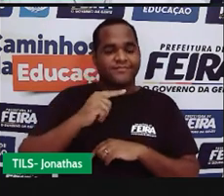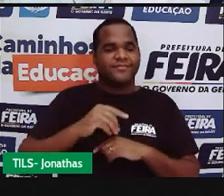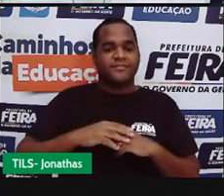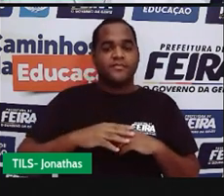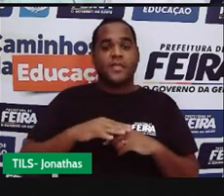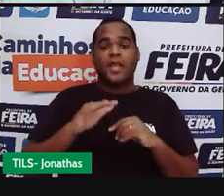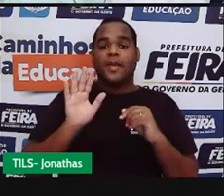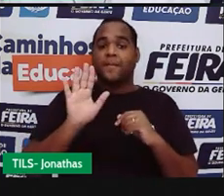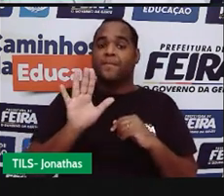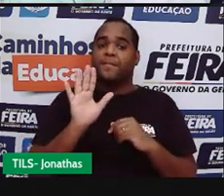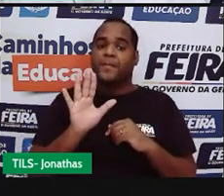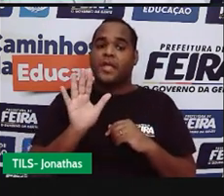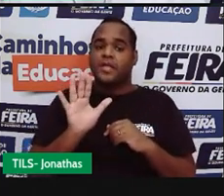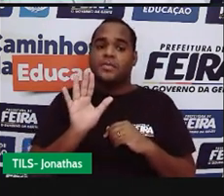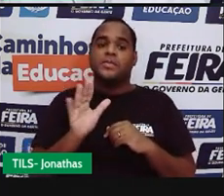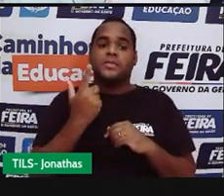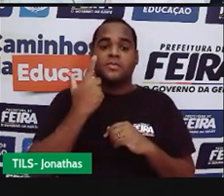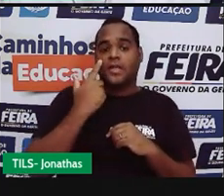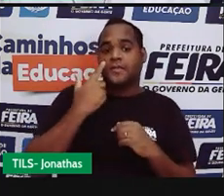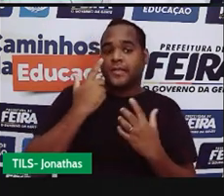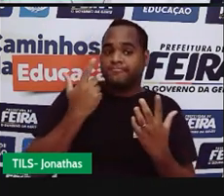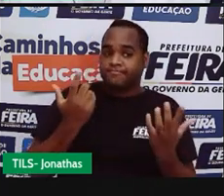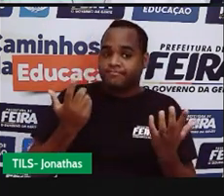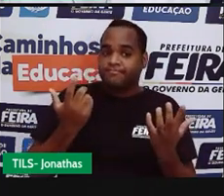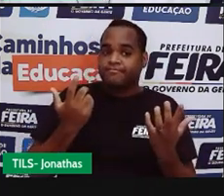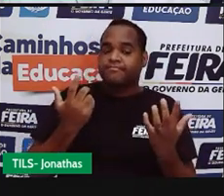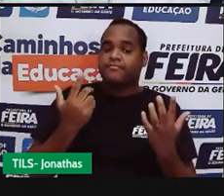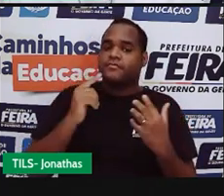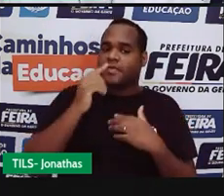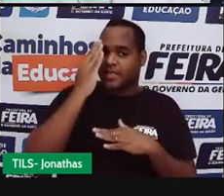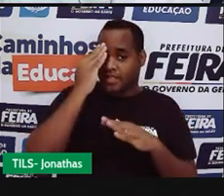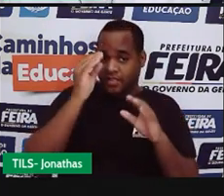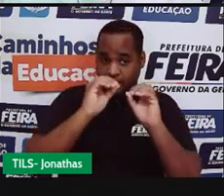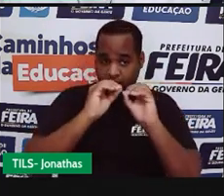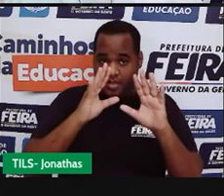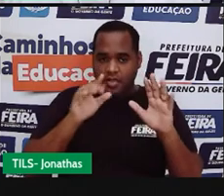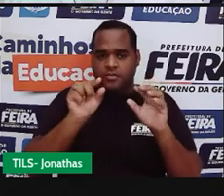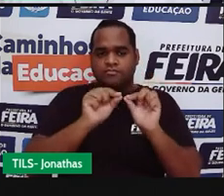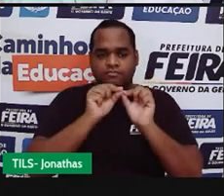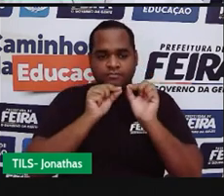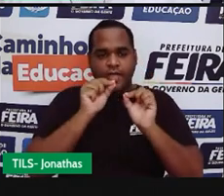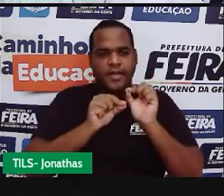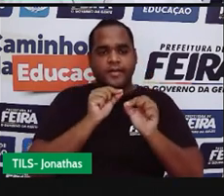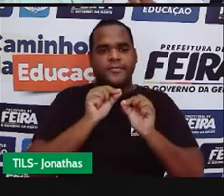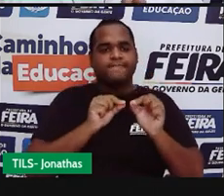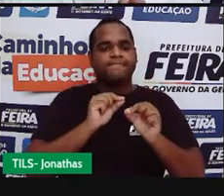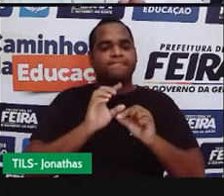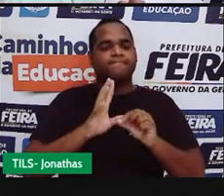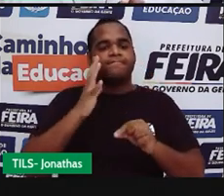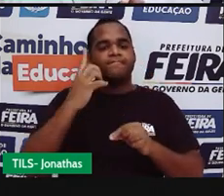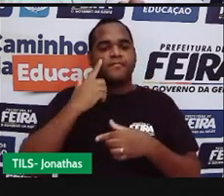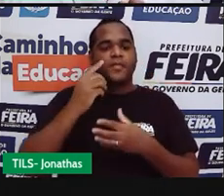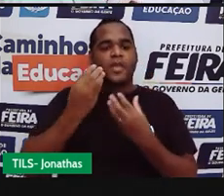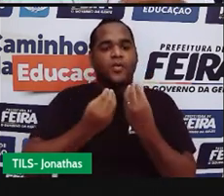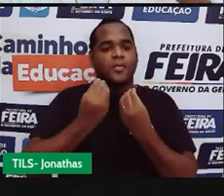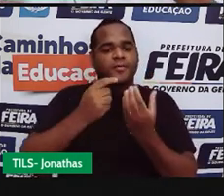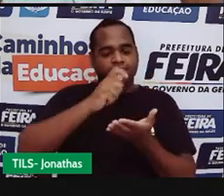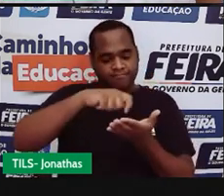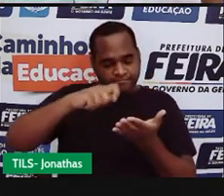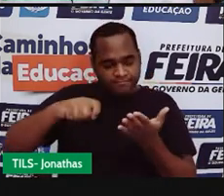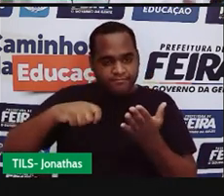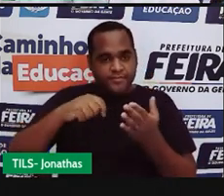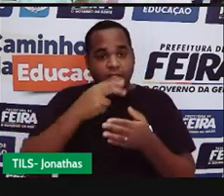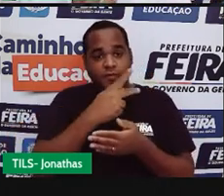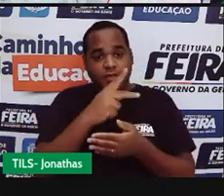Mas, mas, mas, mas, mas, entendendo qual é a condição, como é que a gente escreve isso para